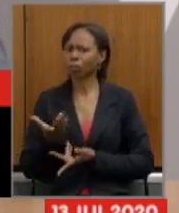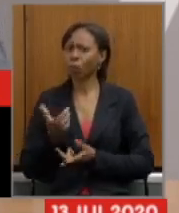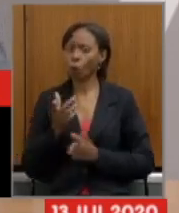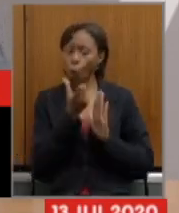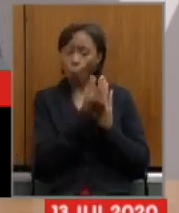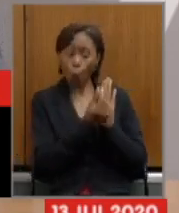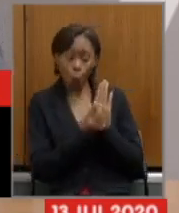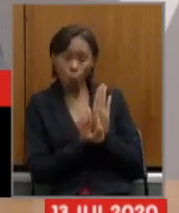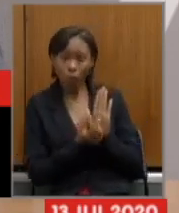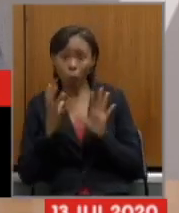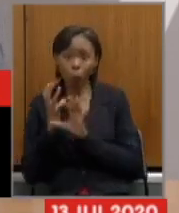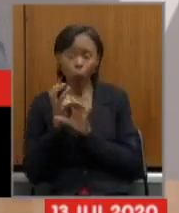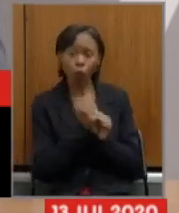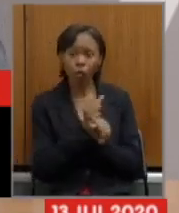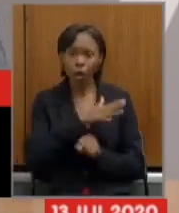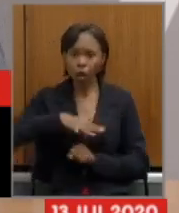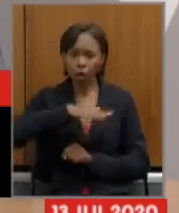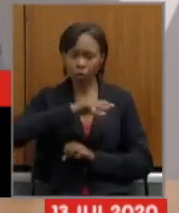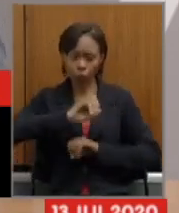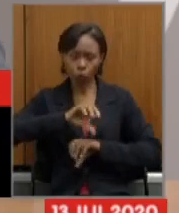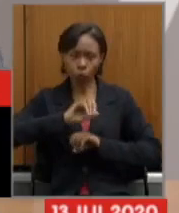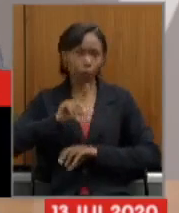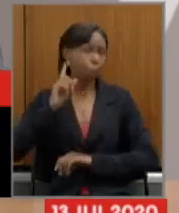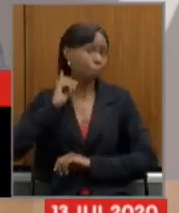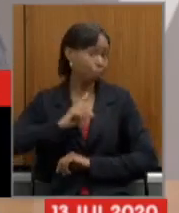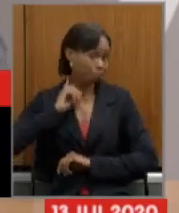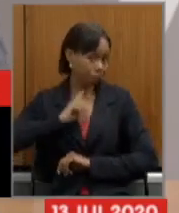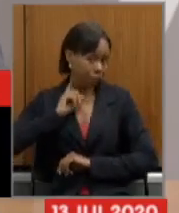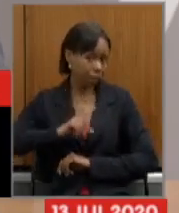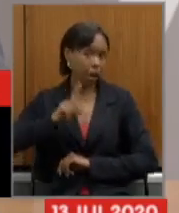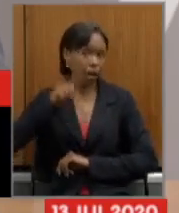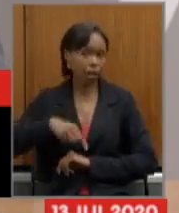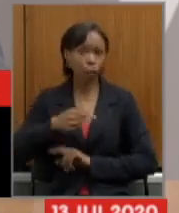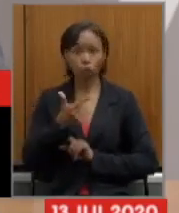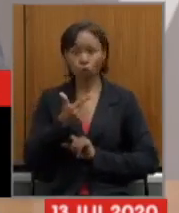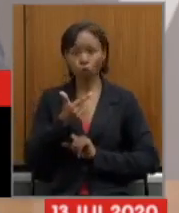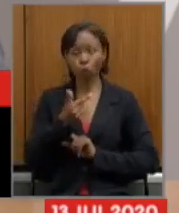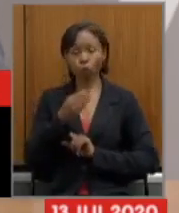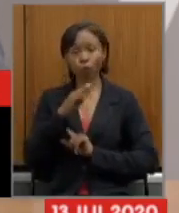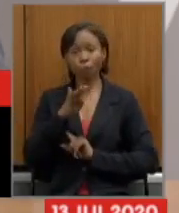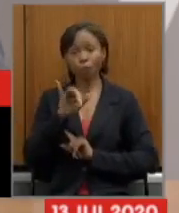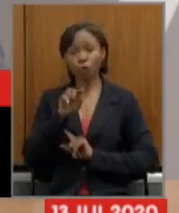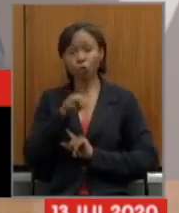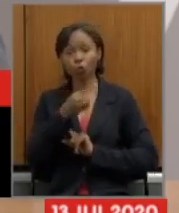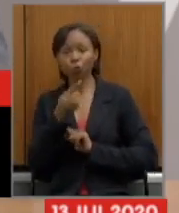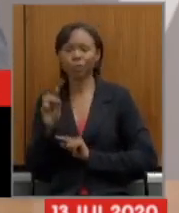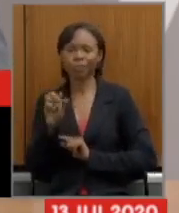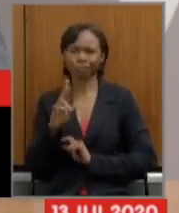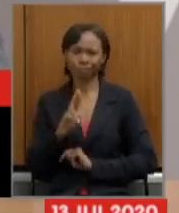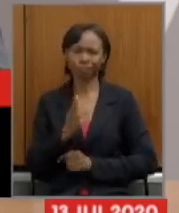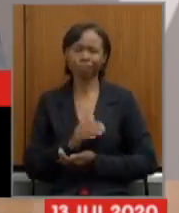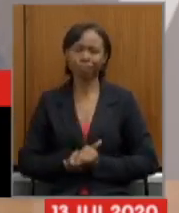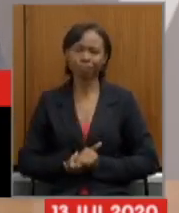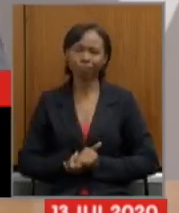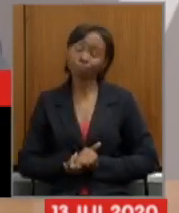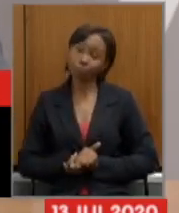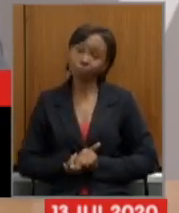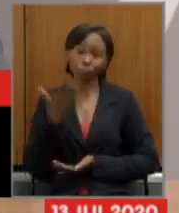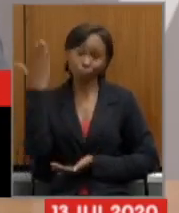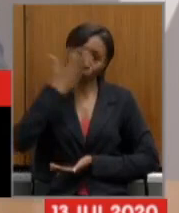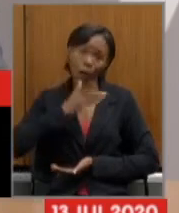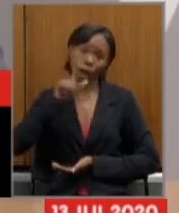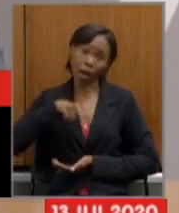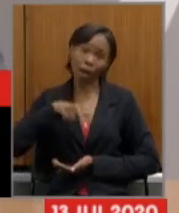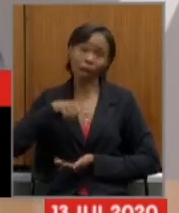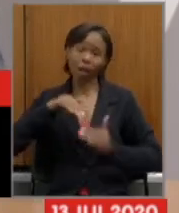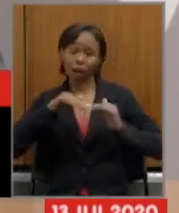orçamento total da educação para Minas Gerais é de 12 bilhões de reais isso mostra um desequilíbrio